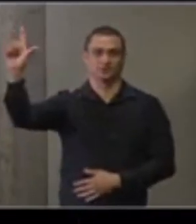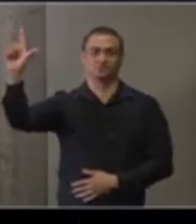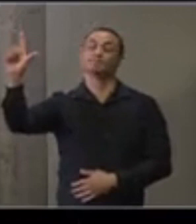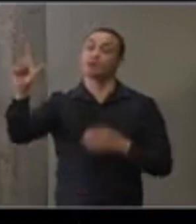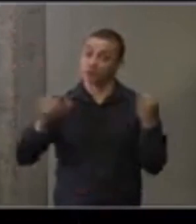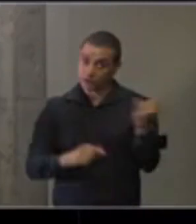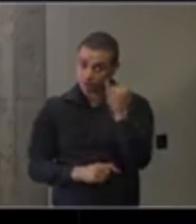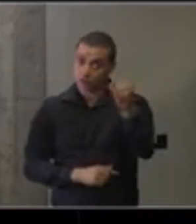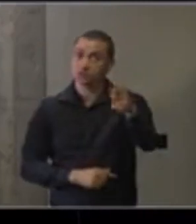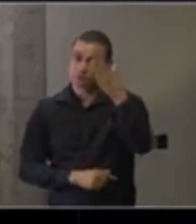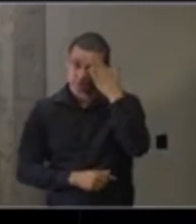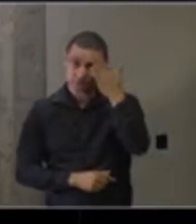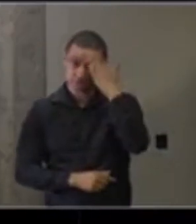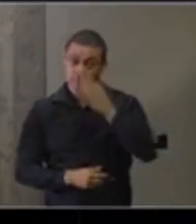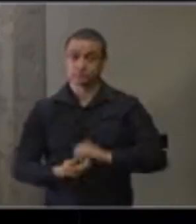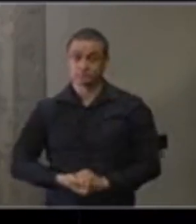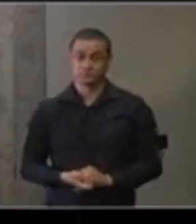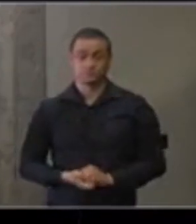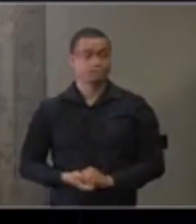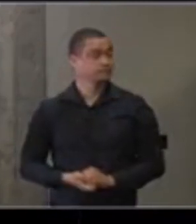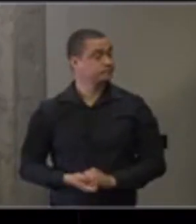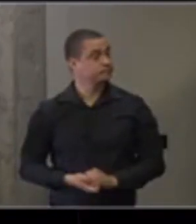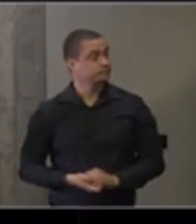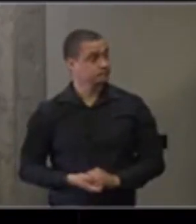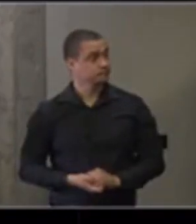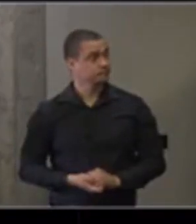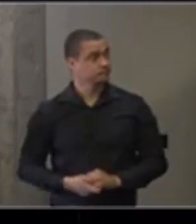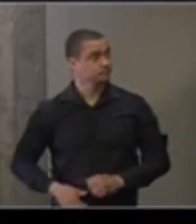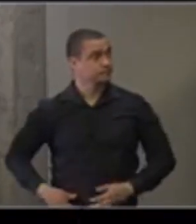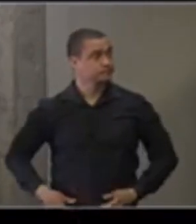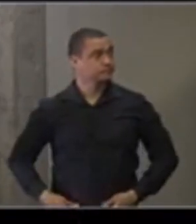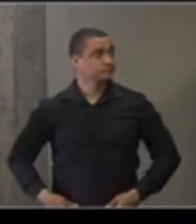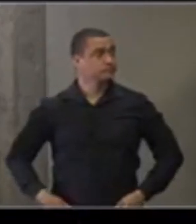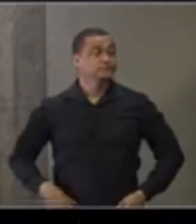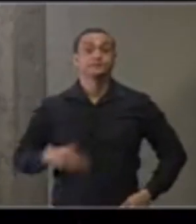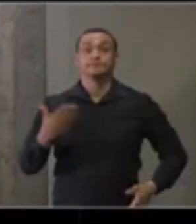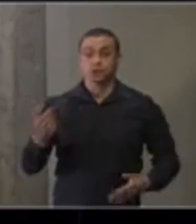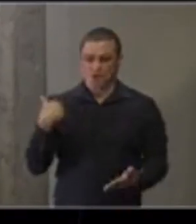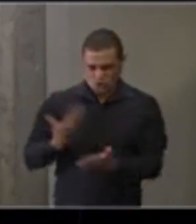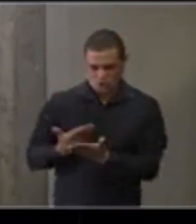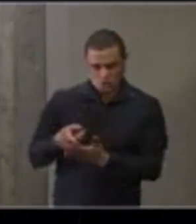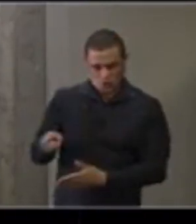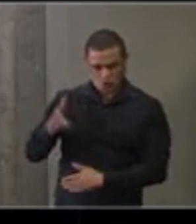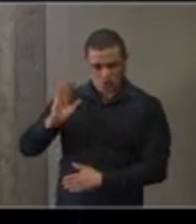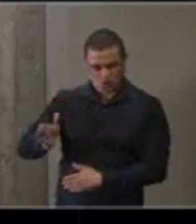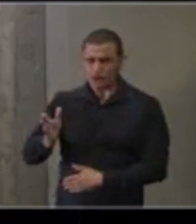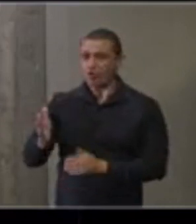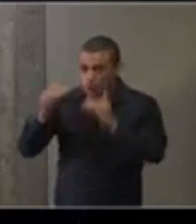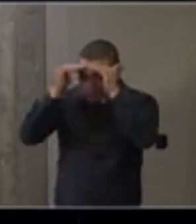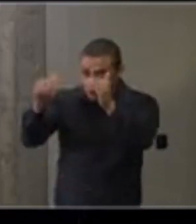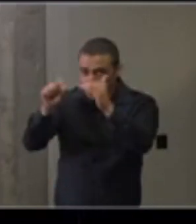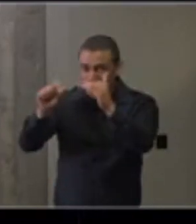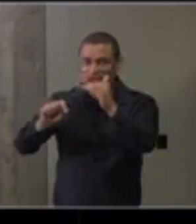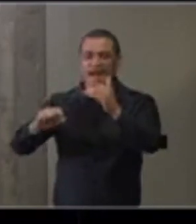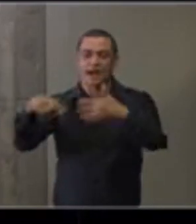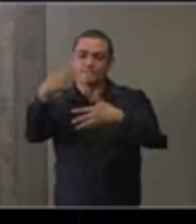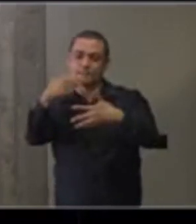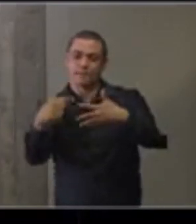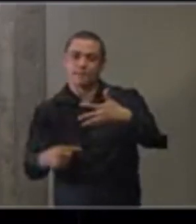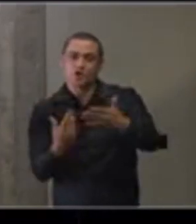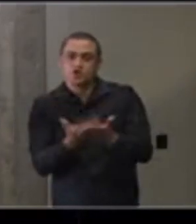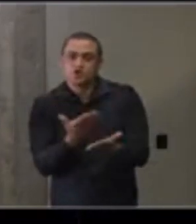importante mencionar. Próximo. Nós fizemos o estudo com base na classificação clínica